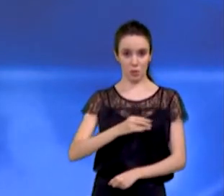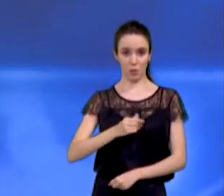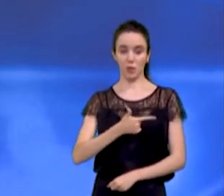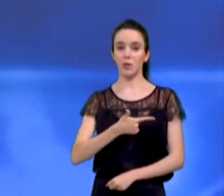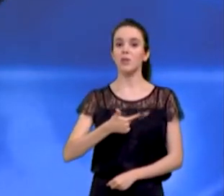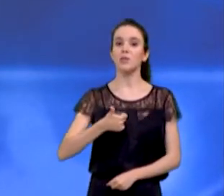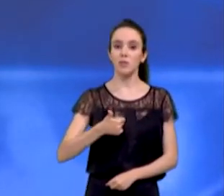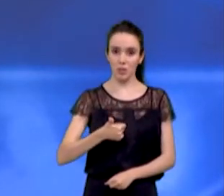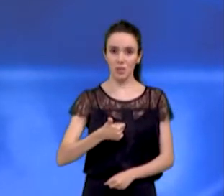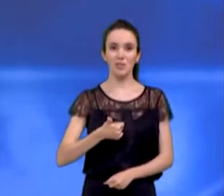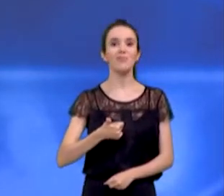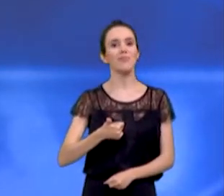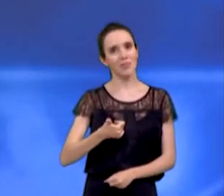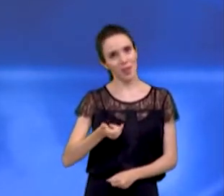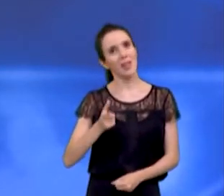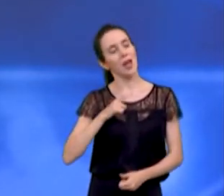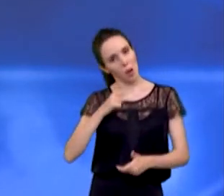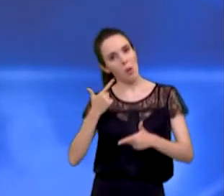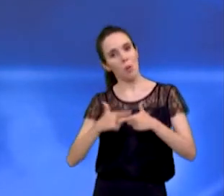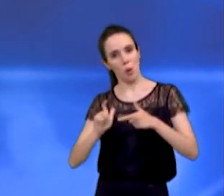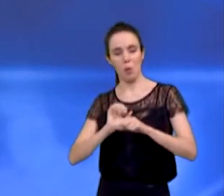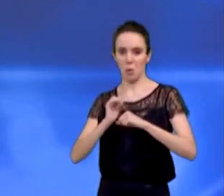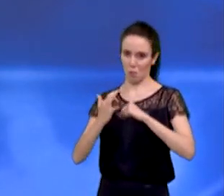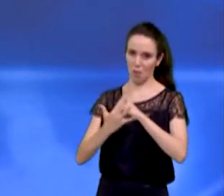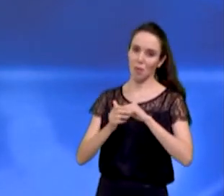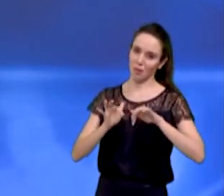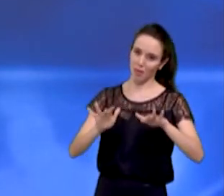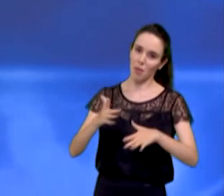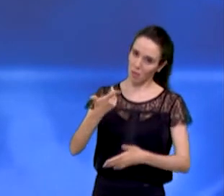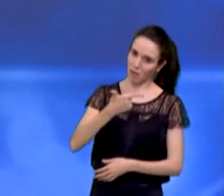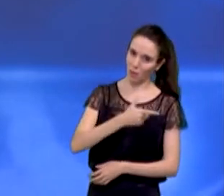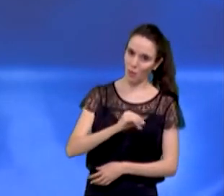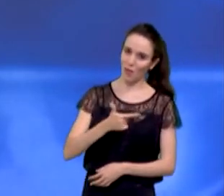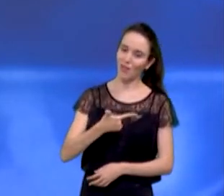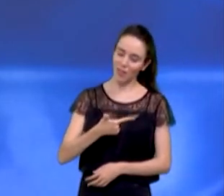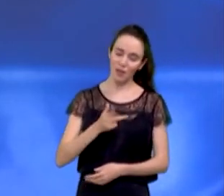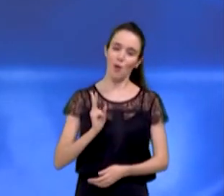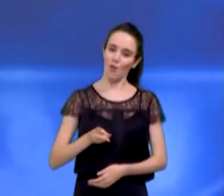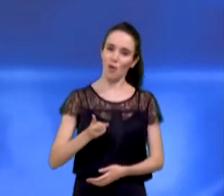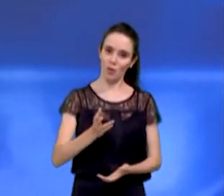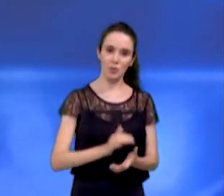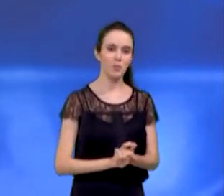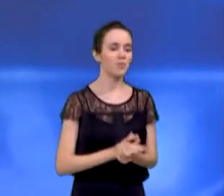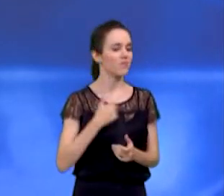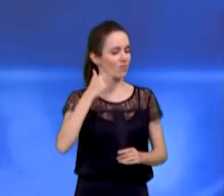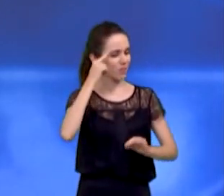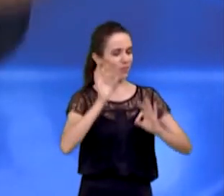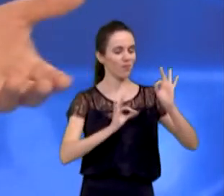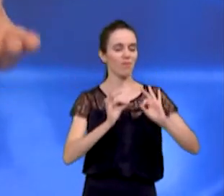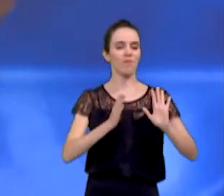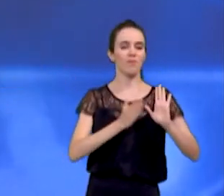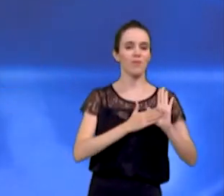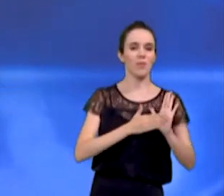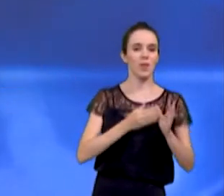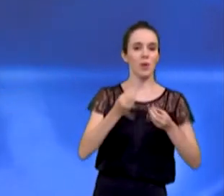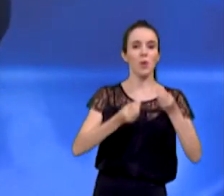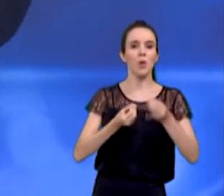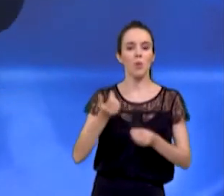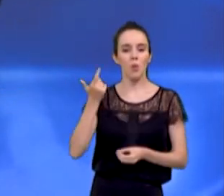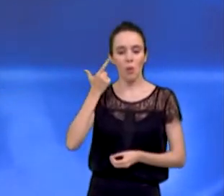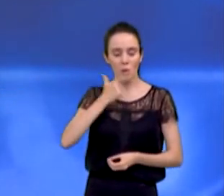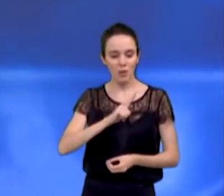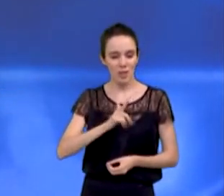ainda em plena existência da pandemia. Então, nós temos que ter um plano emergencial de enfrentamento da pandemia